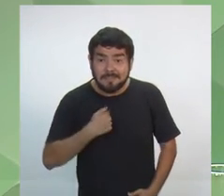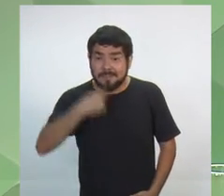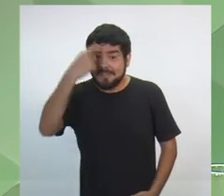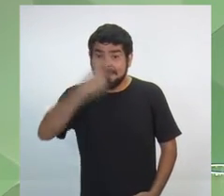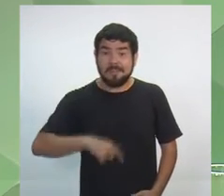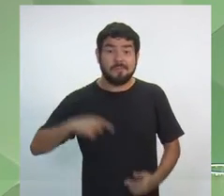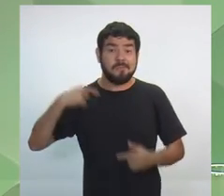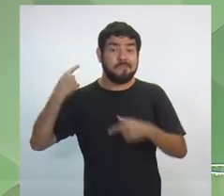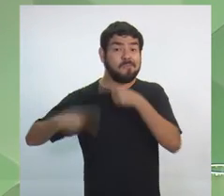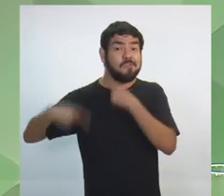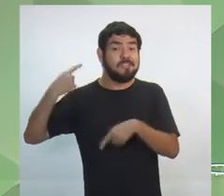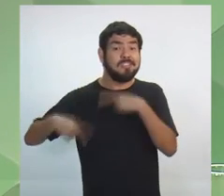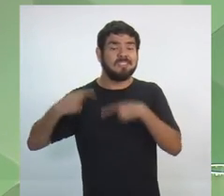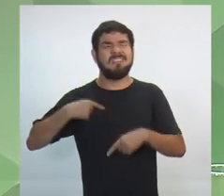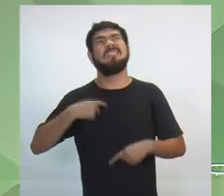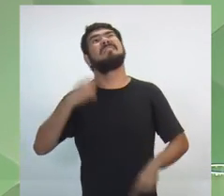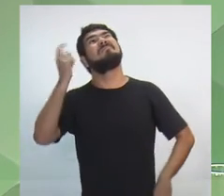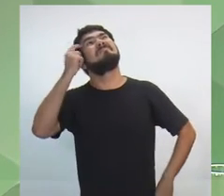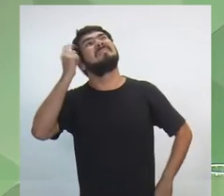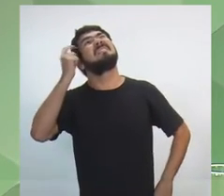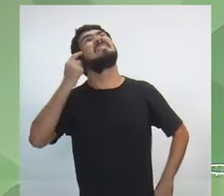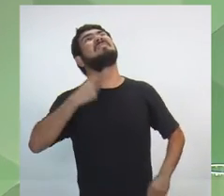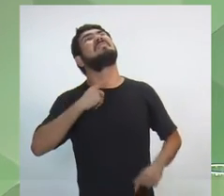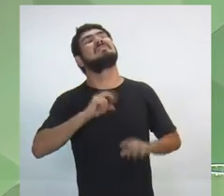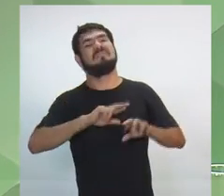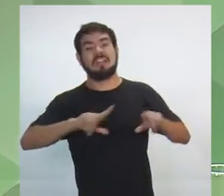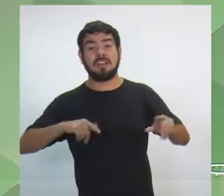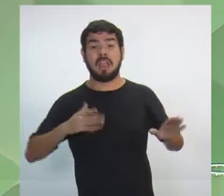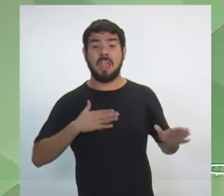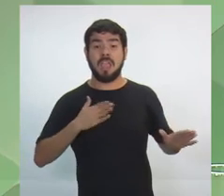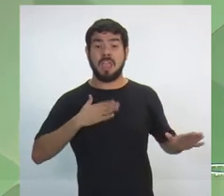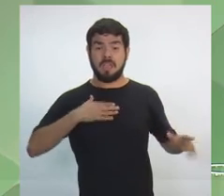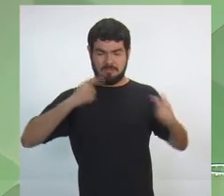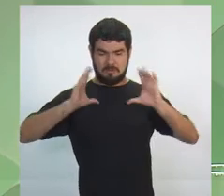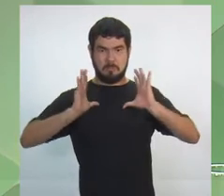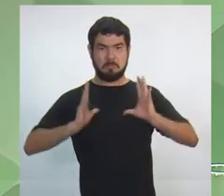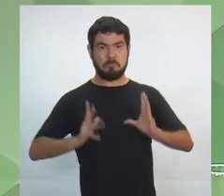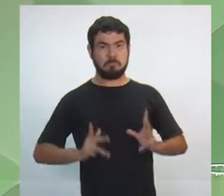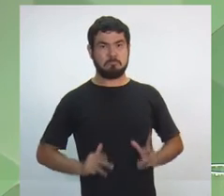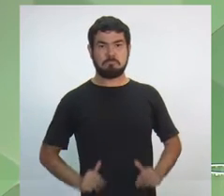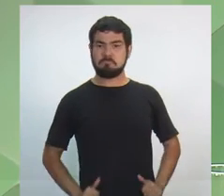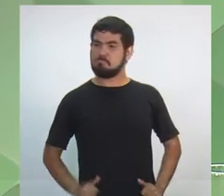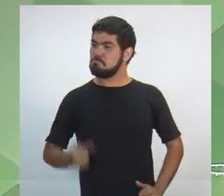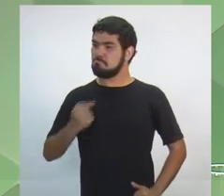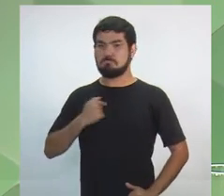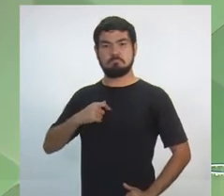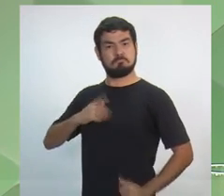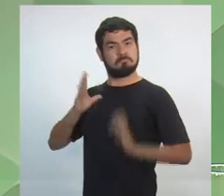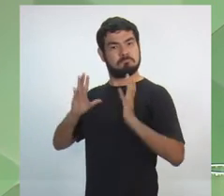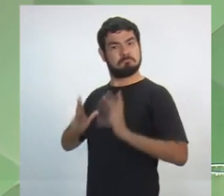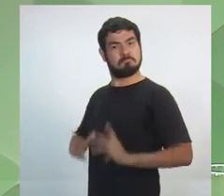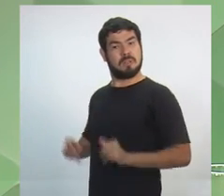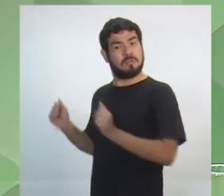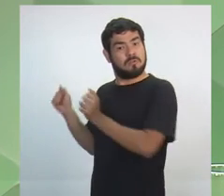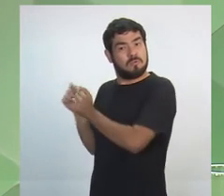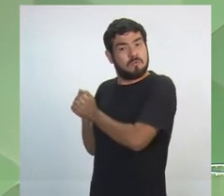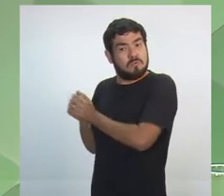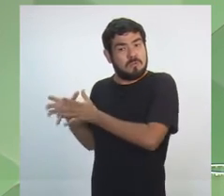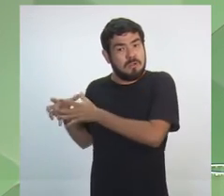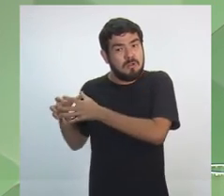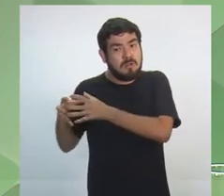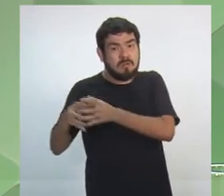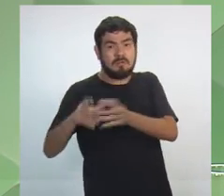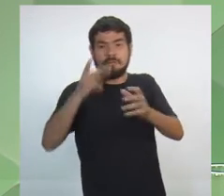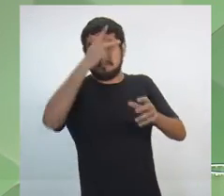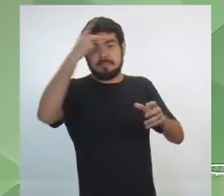diferente. Eu sou ficha limpa. Estou caminhando do lado de pessoas que são ficha limpas. Gente de caráter.